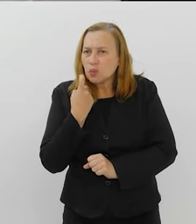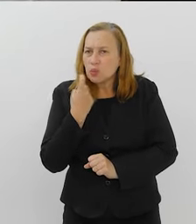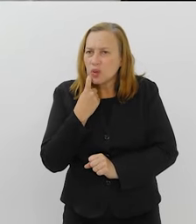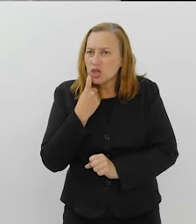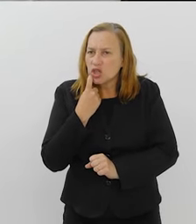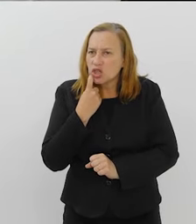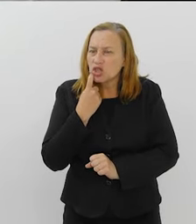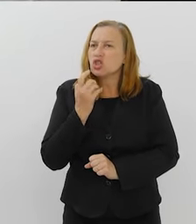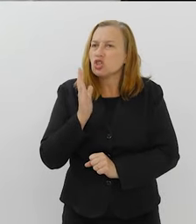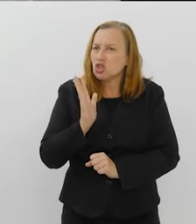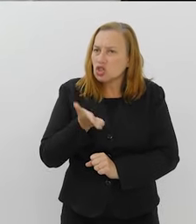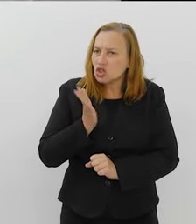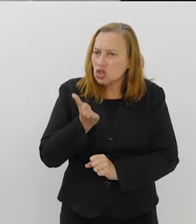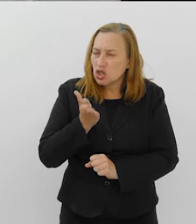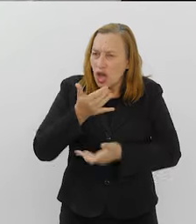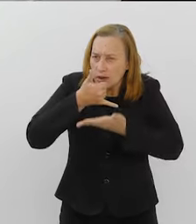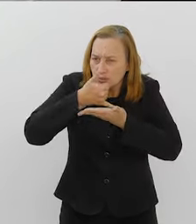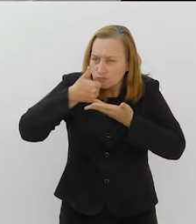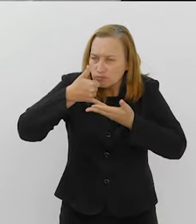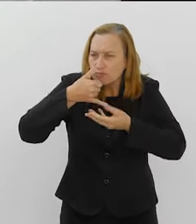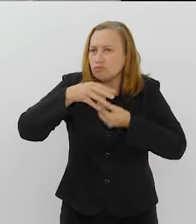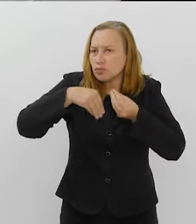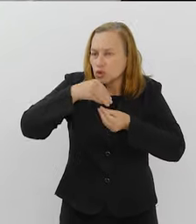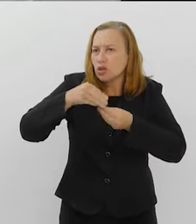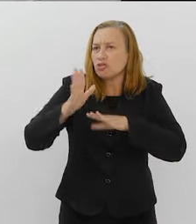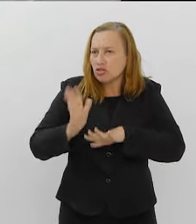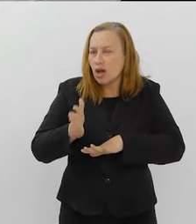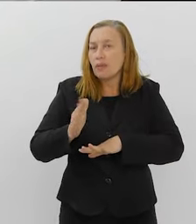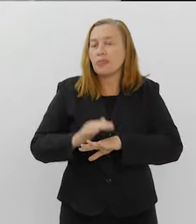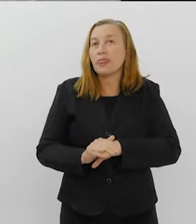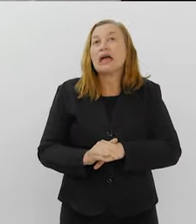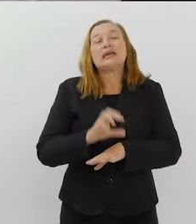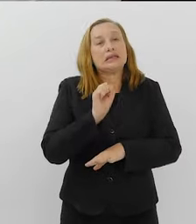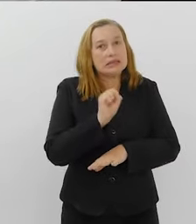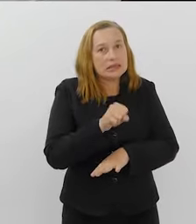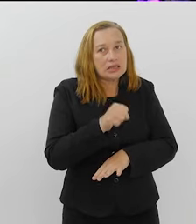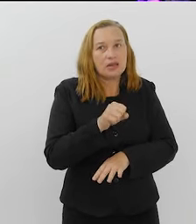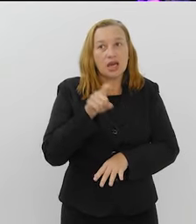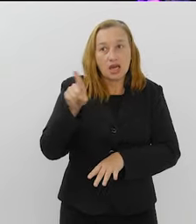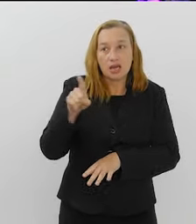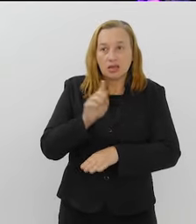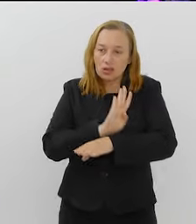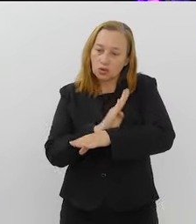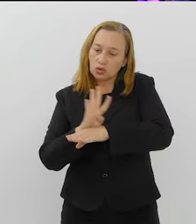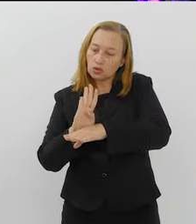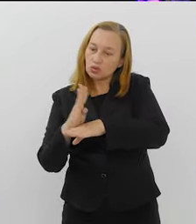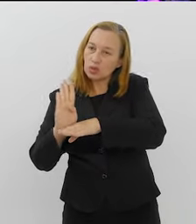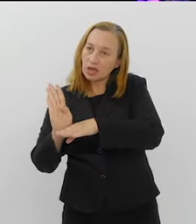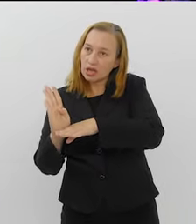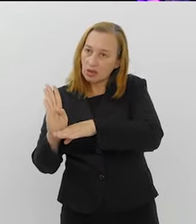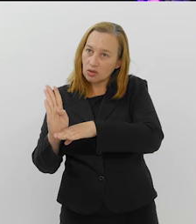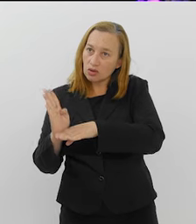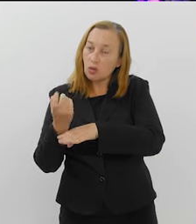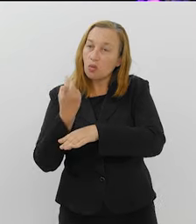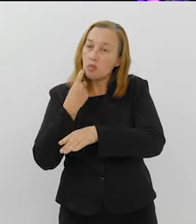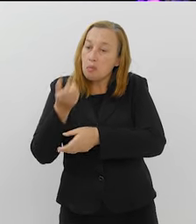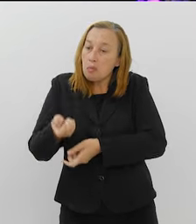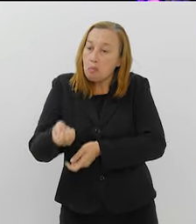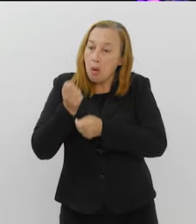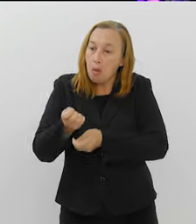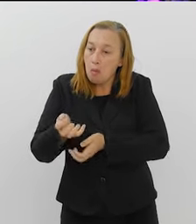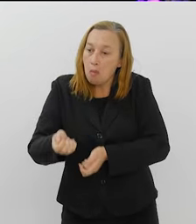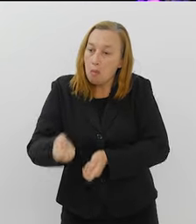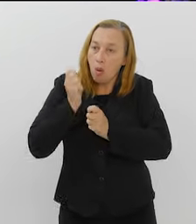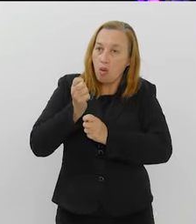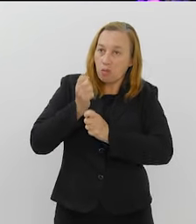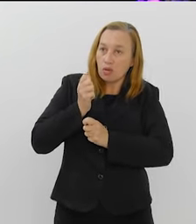pescado. Sim, é possível. Por exemplo, esses tubarões, eles estavam na rede de pescadores que